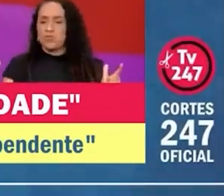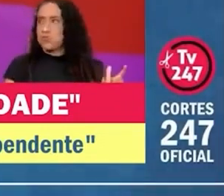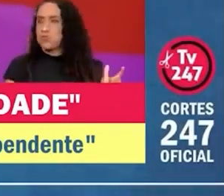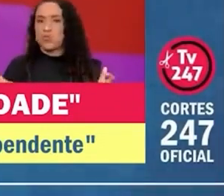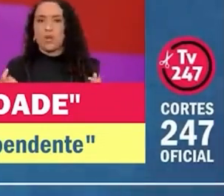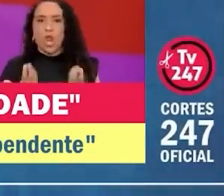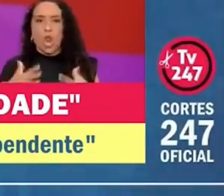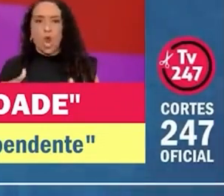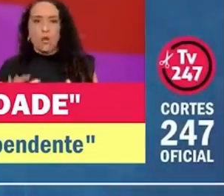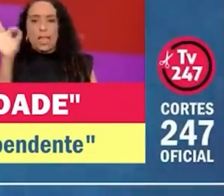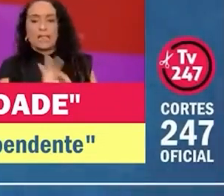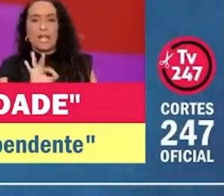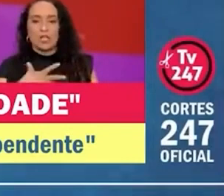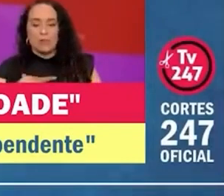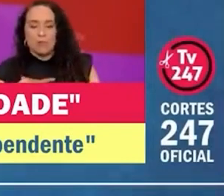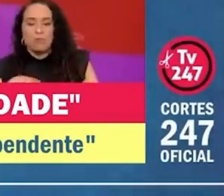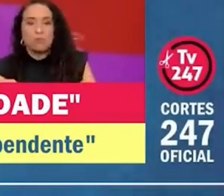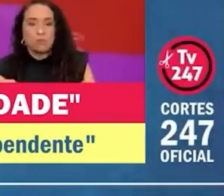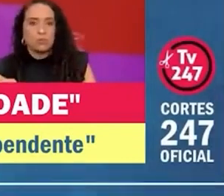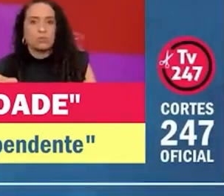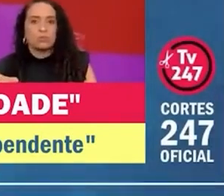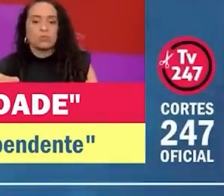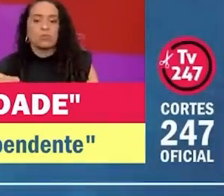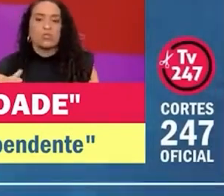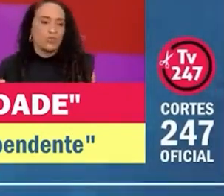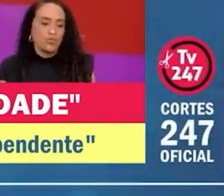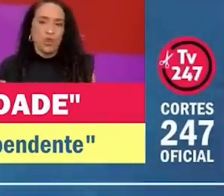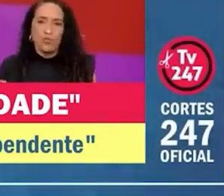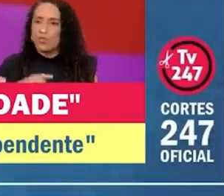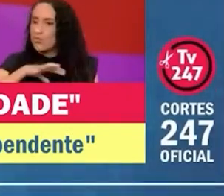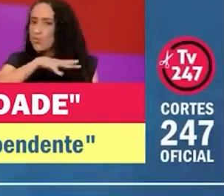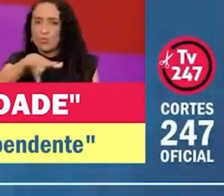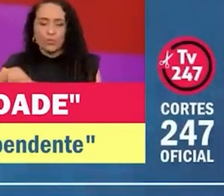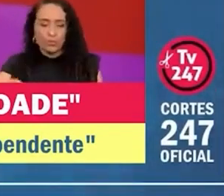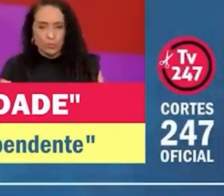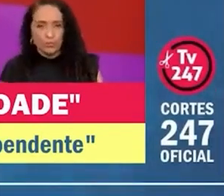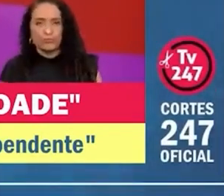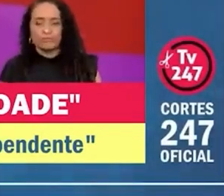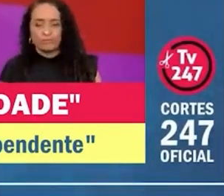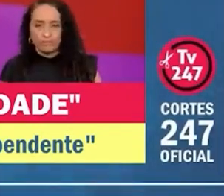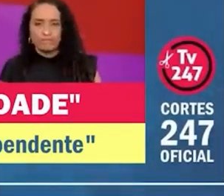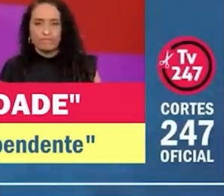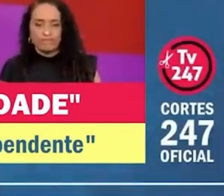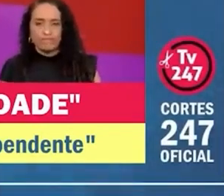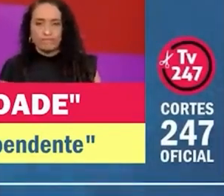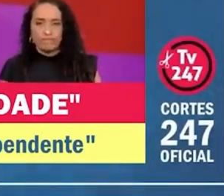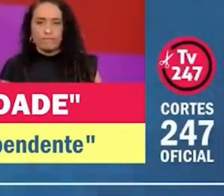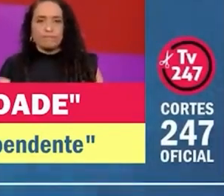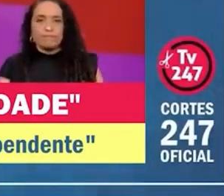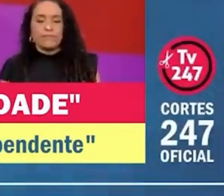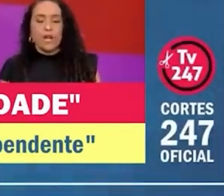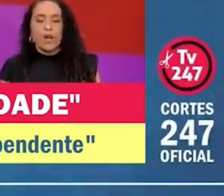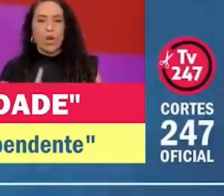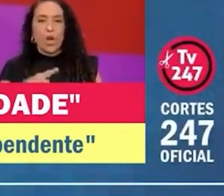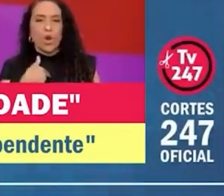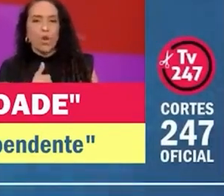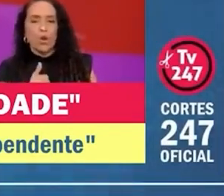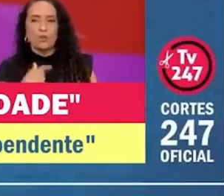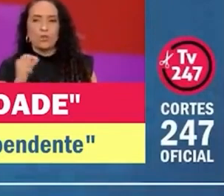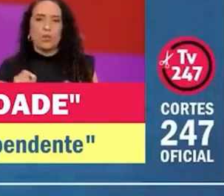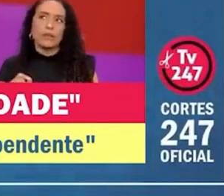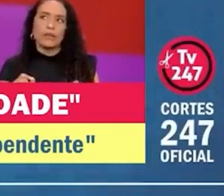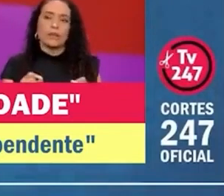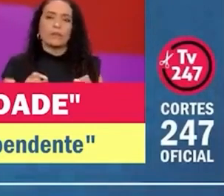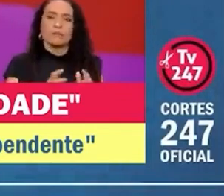gigantesco da taxa de suicídio entre os jovens no mundo inteiro. Então, nós passamos,